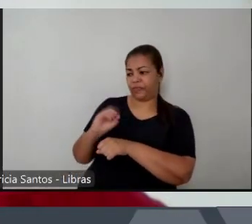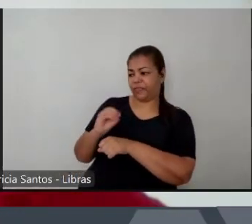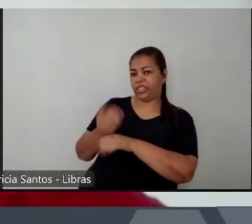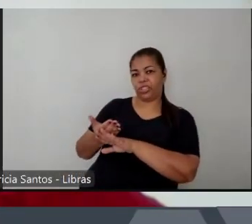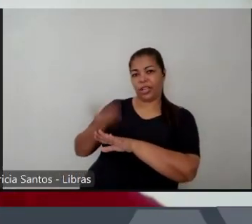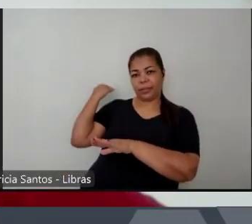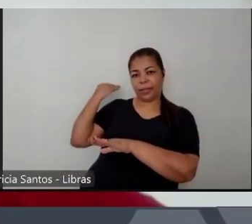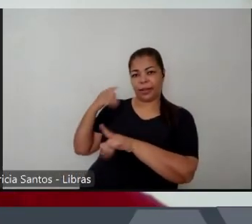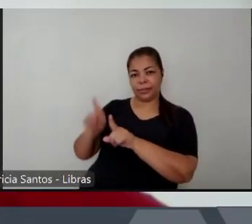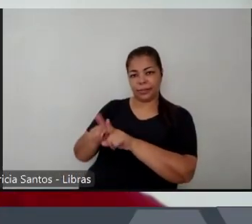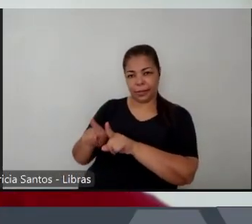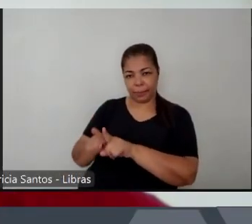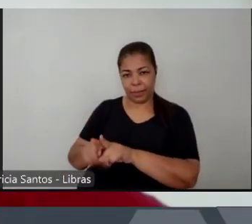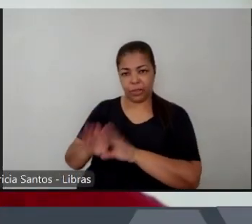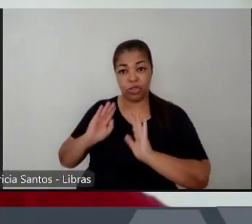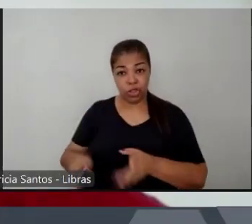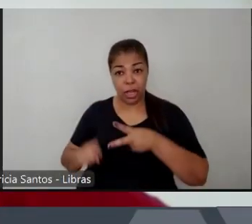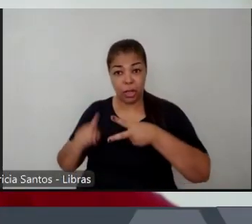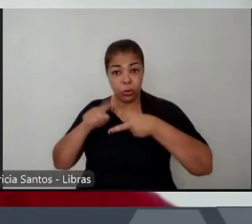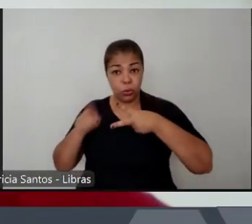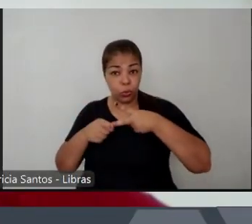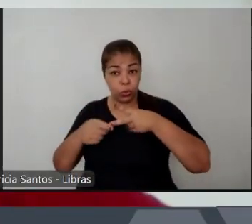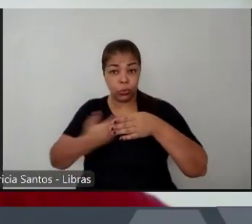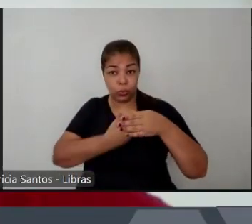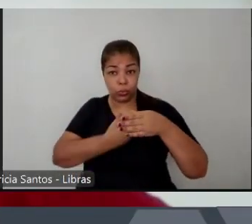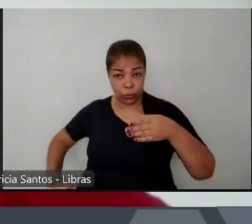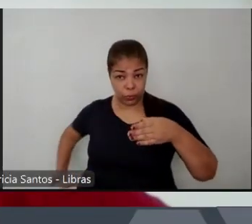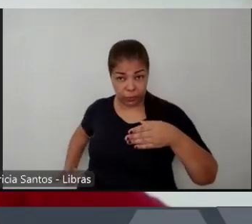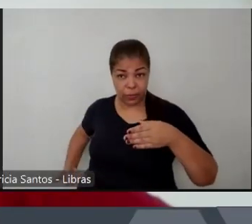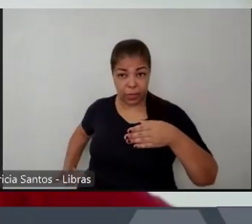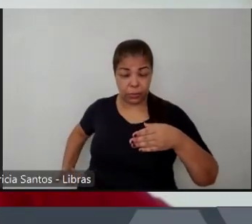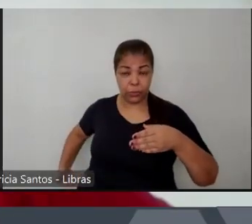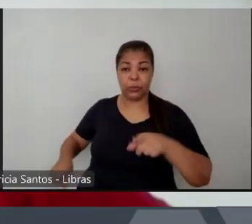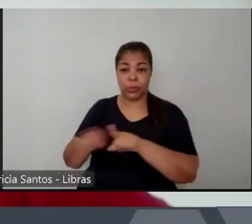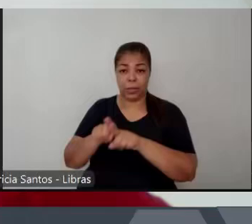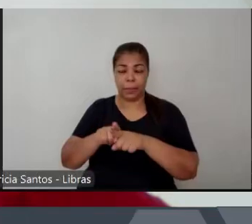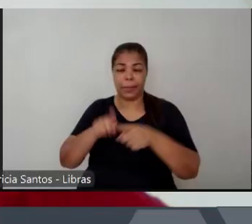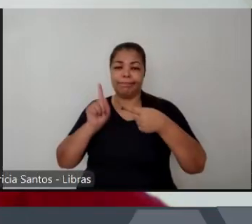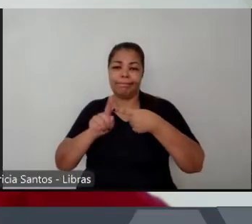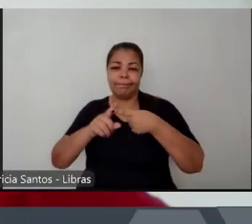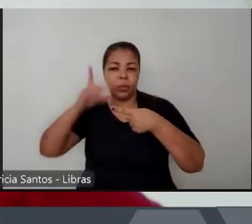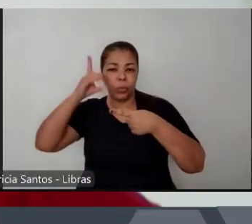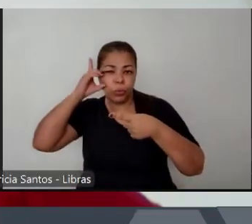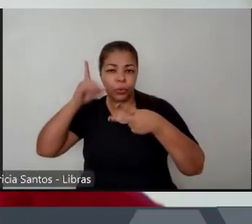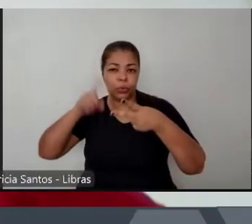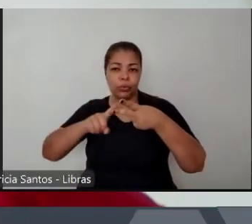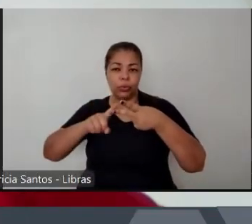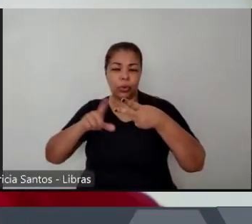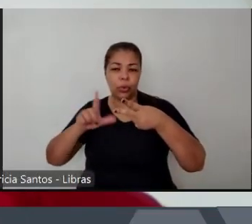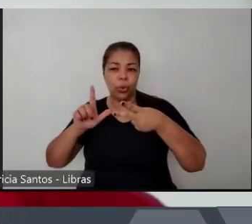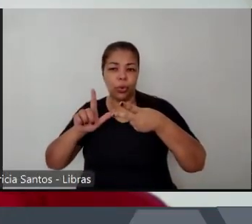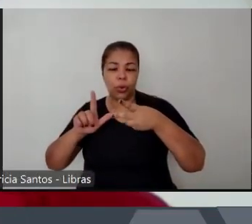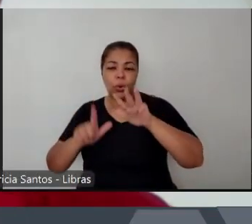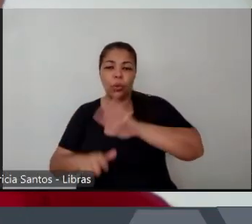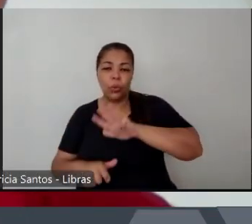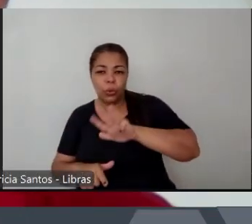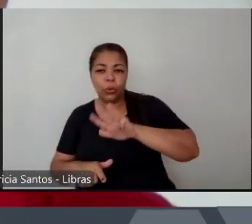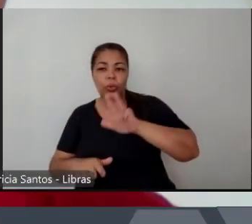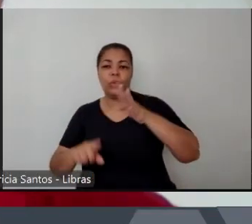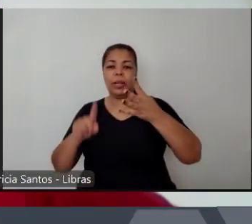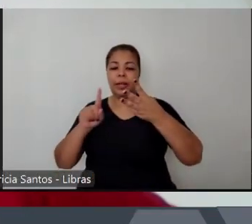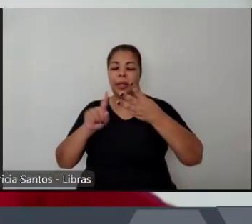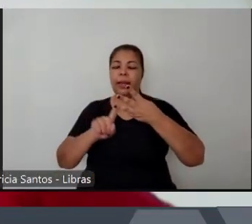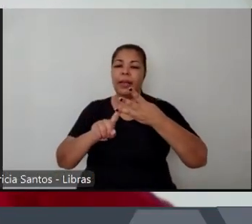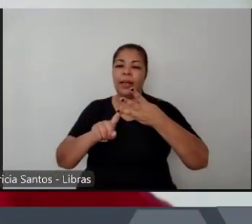dois governos quer dizer um governo em meio da Dilma dois do Lula dois do Fernando Henrique Cardoso tem uma parte lá do